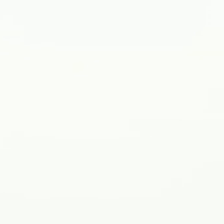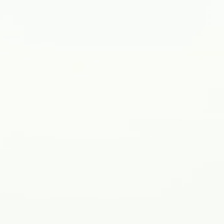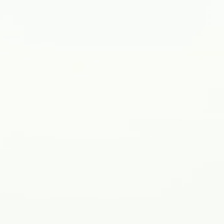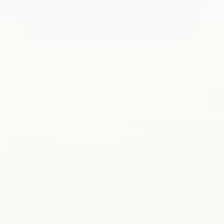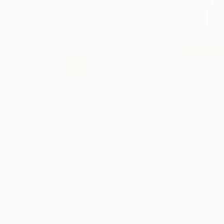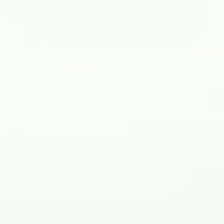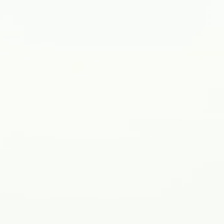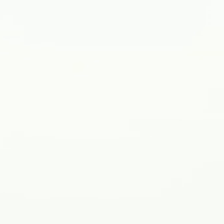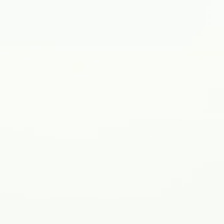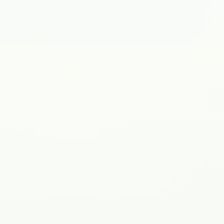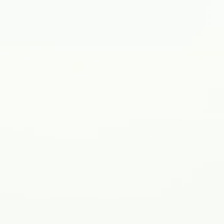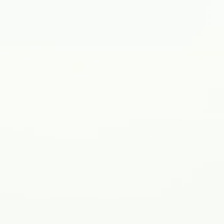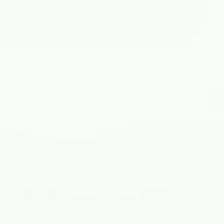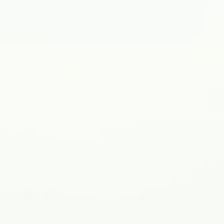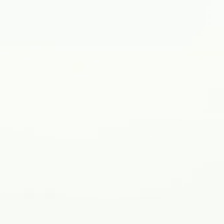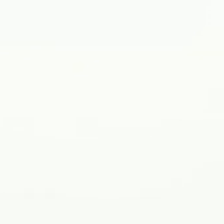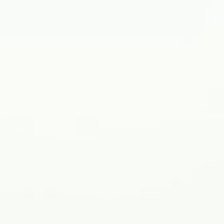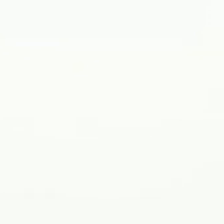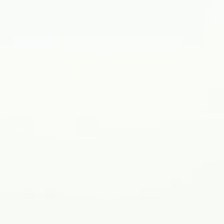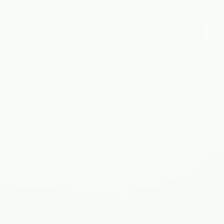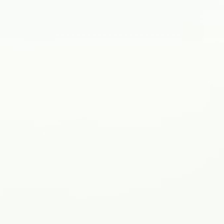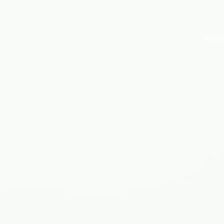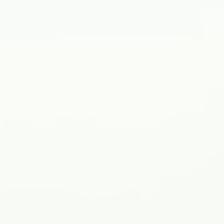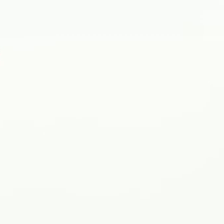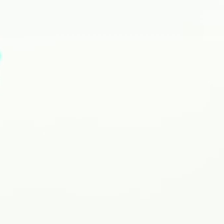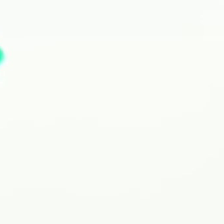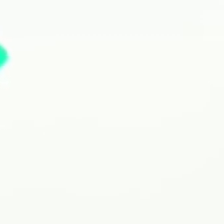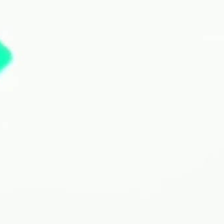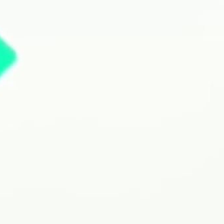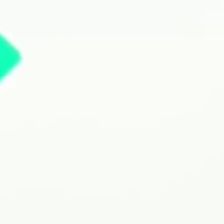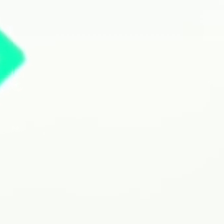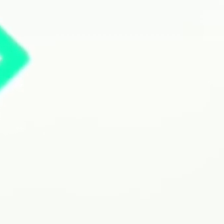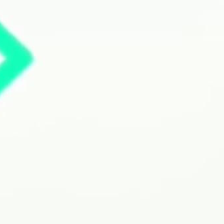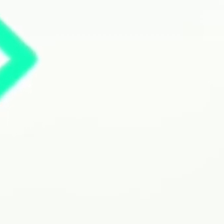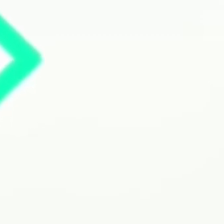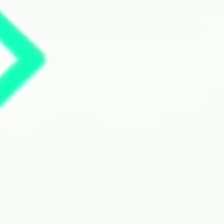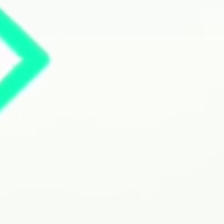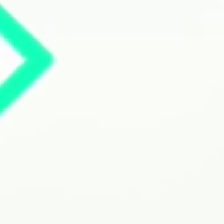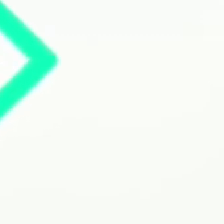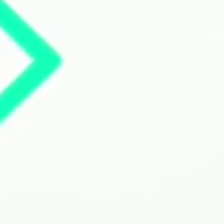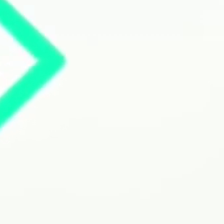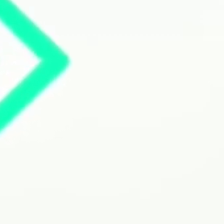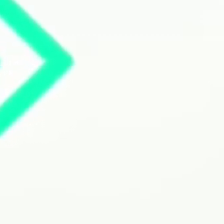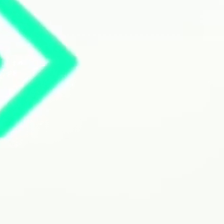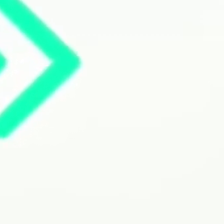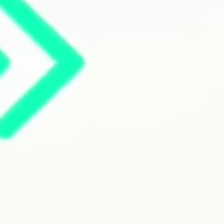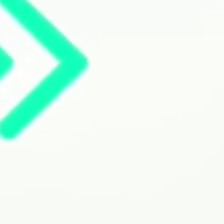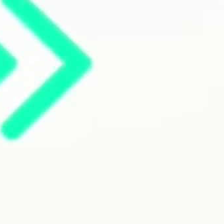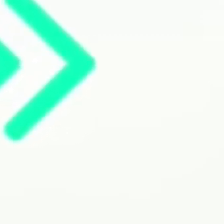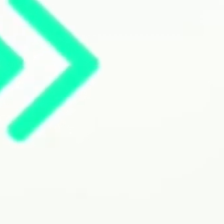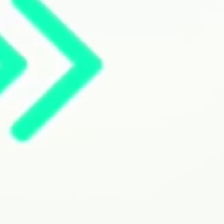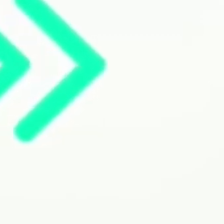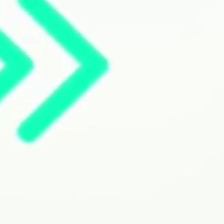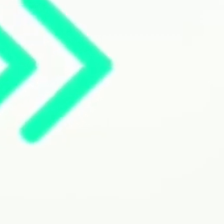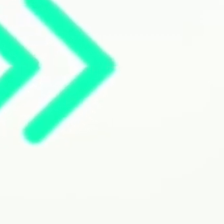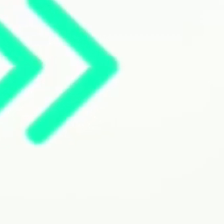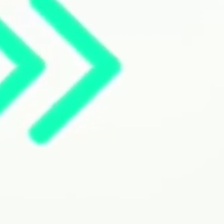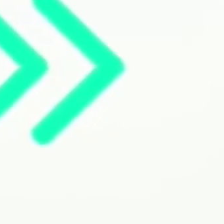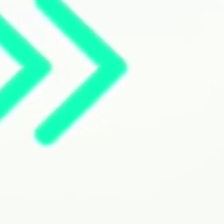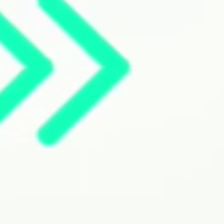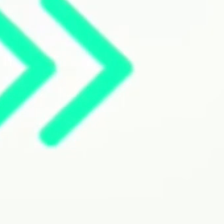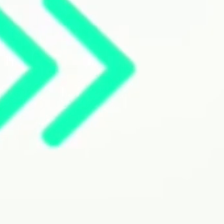Ribeirópolis é parte importante do plano de desenvolvimento do Sergipe, cujo objetivo é apontar caminhos